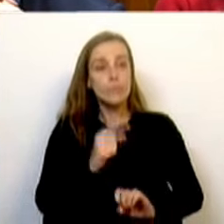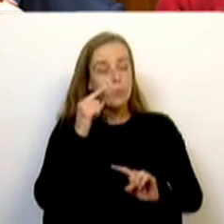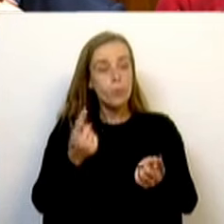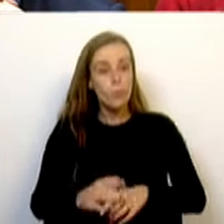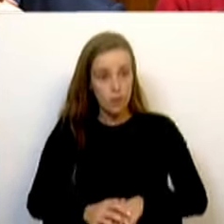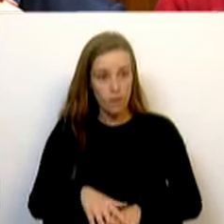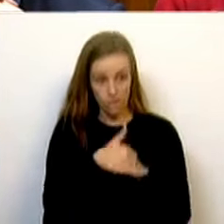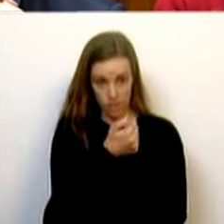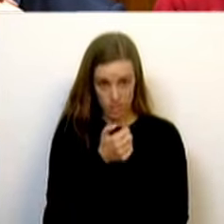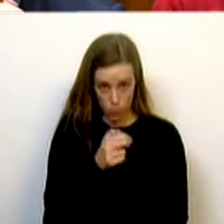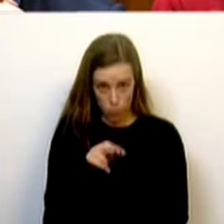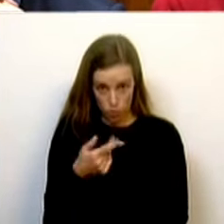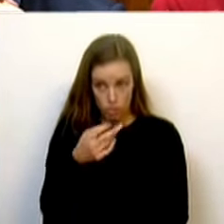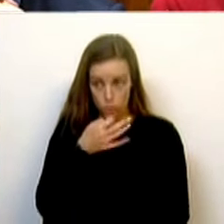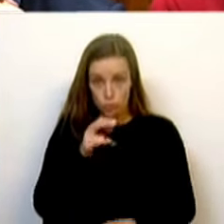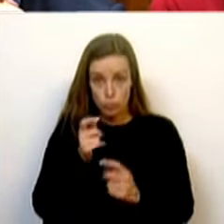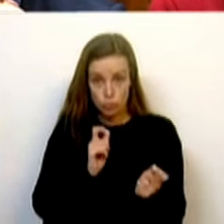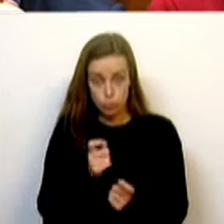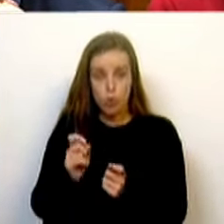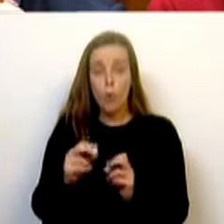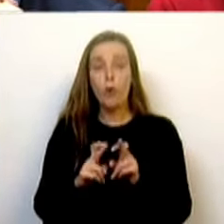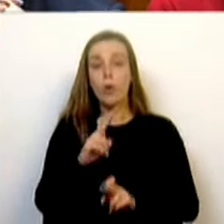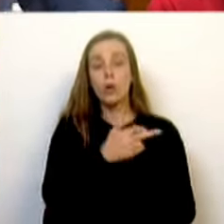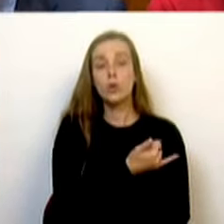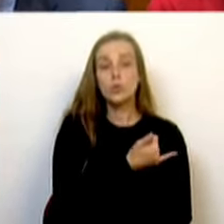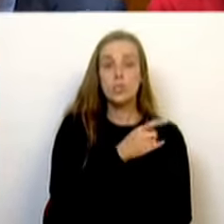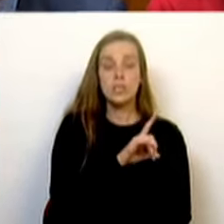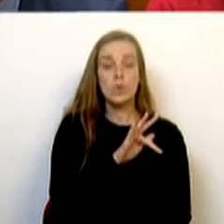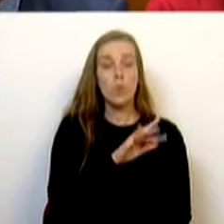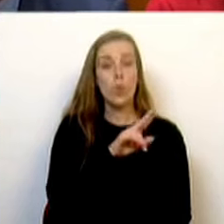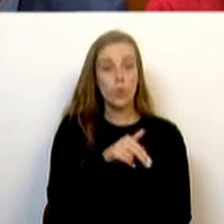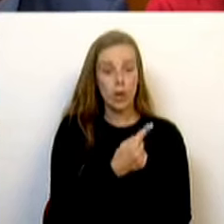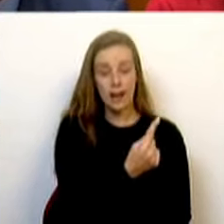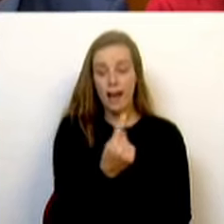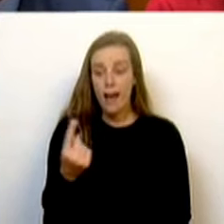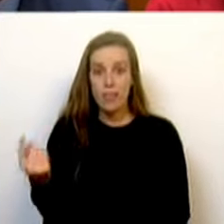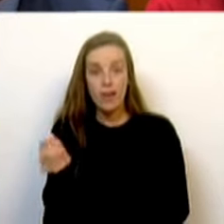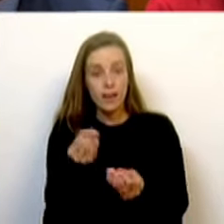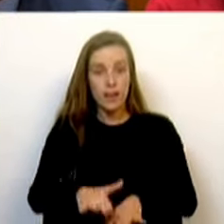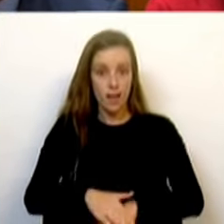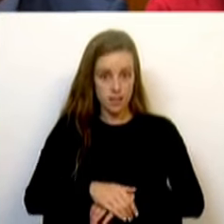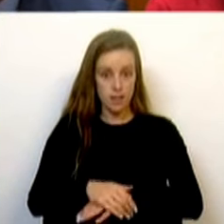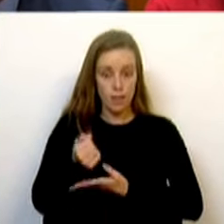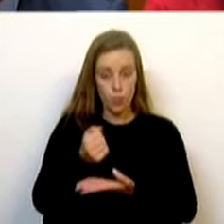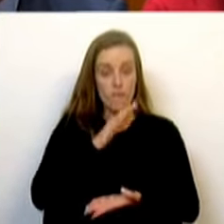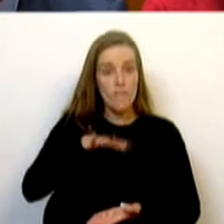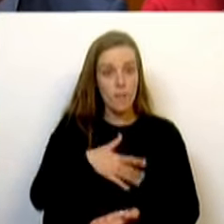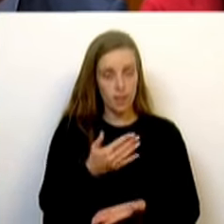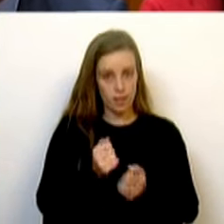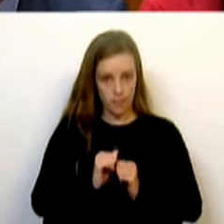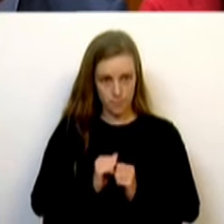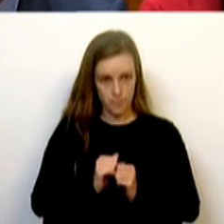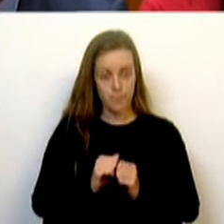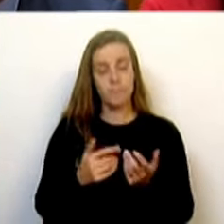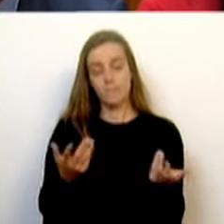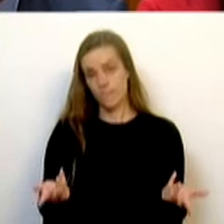Querem discutir esses 25 euros ou o aumento de 264 euros por cada criança que recebe o abono de família? Esta